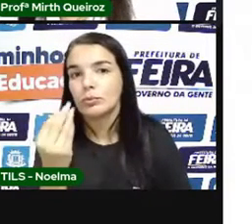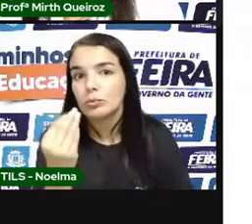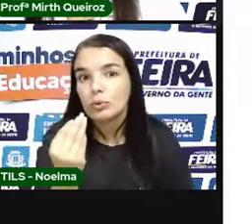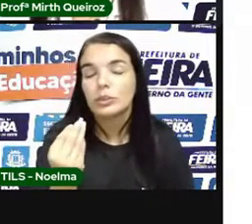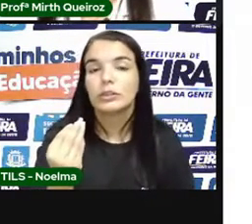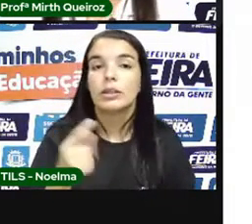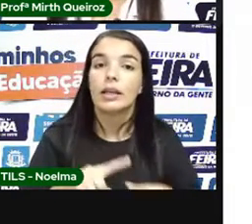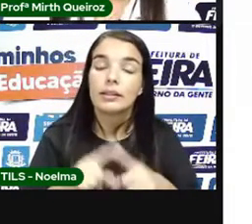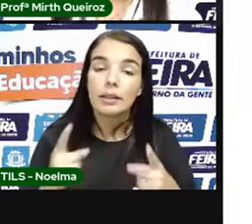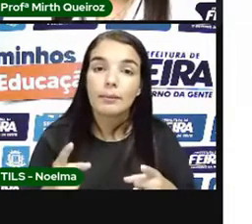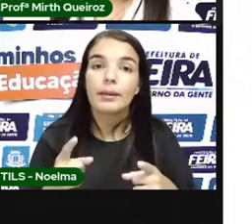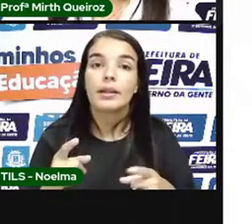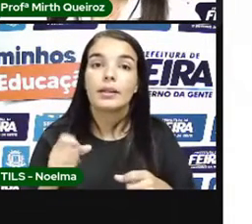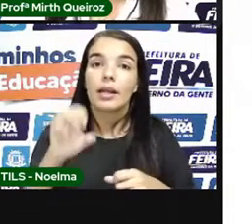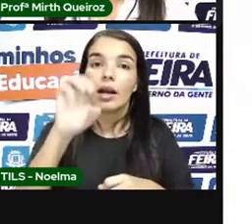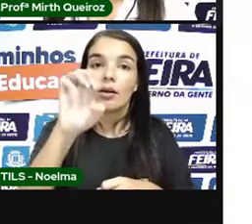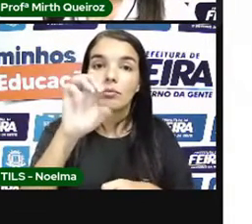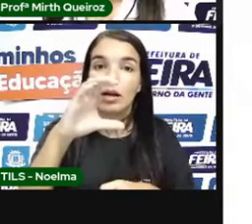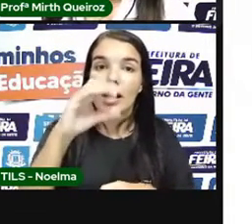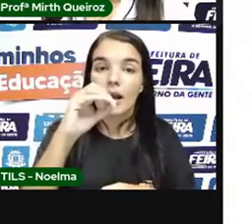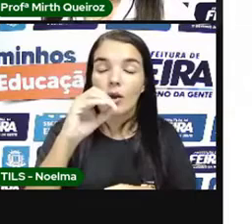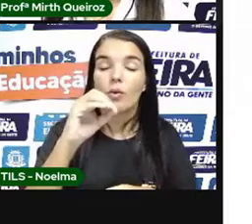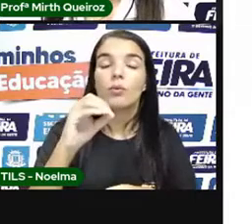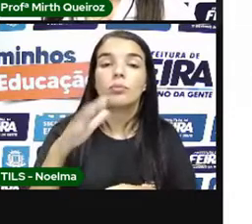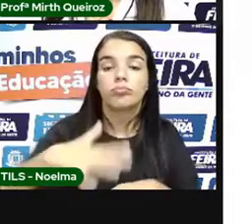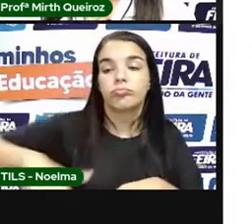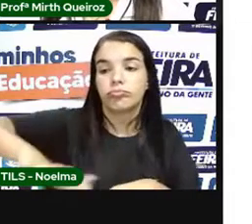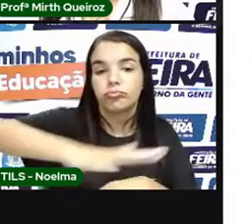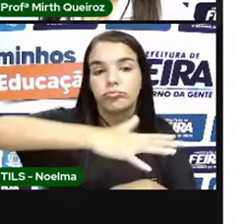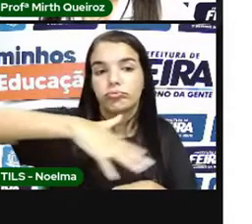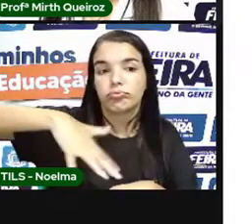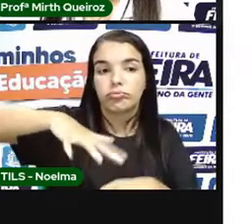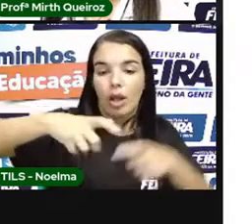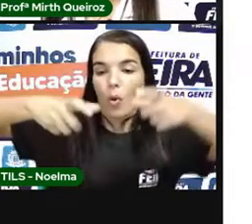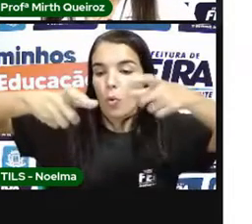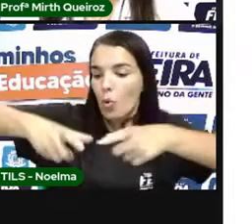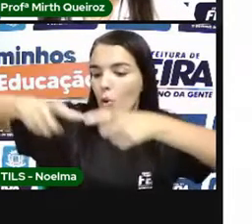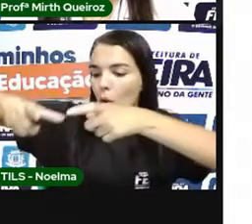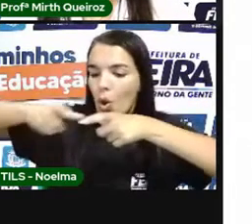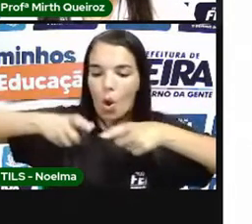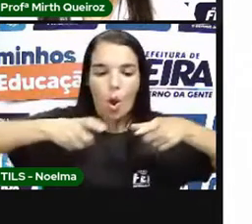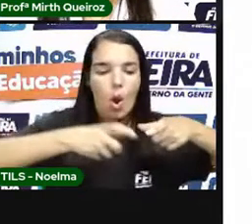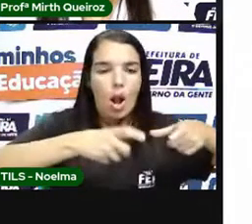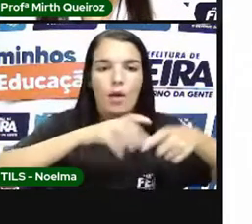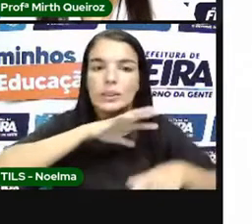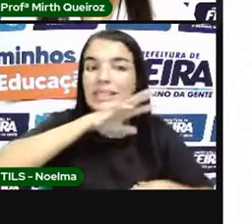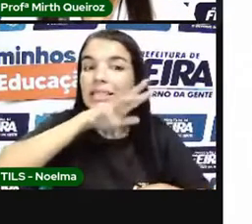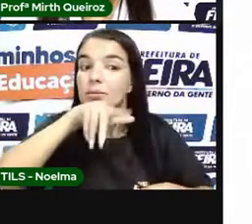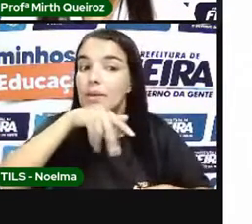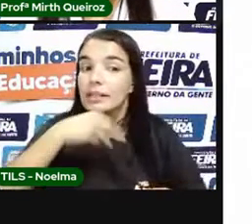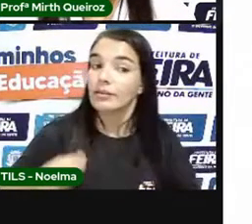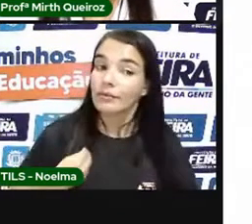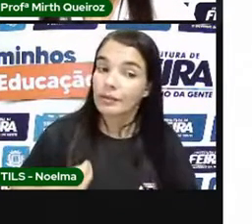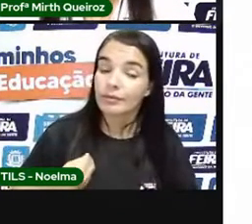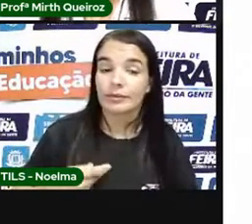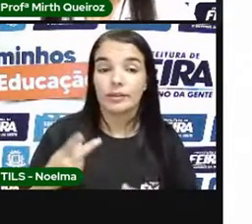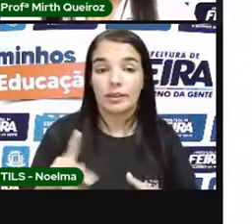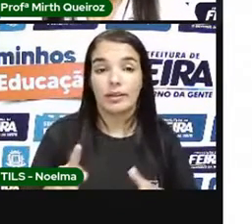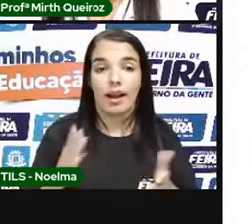ecossistema Que seria O local Onde Esses animais Eles vivem